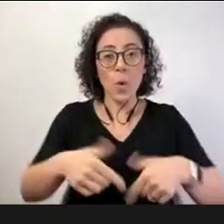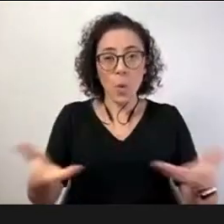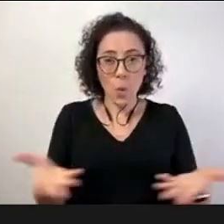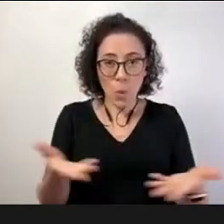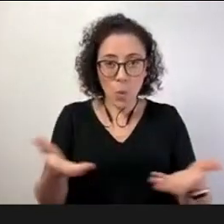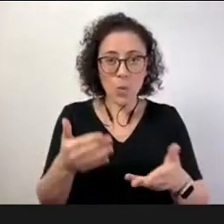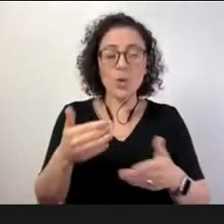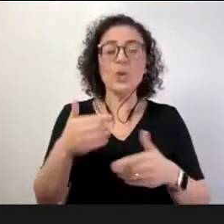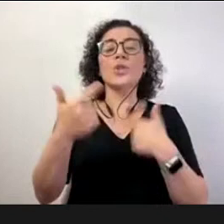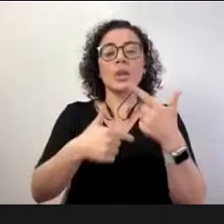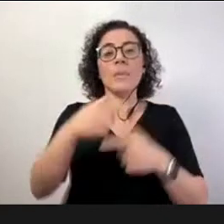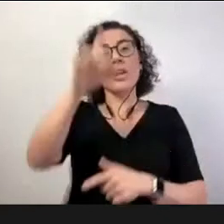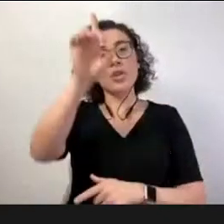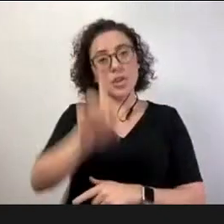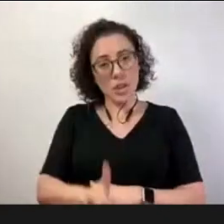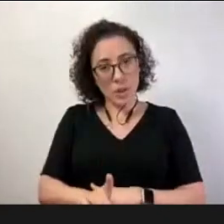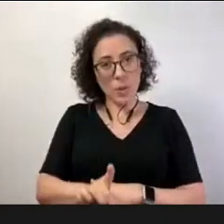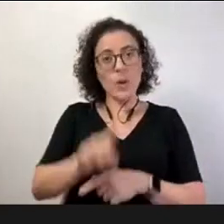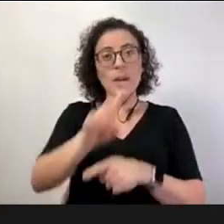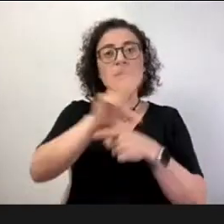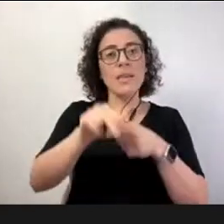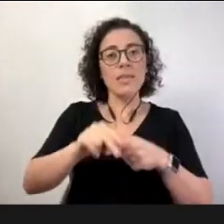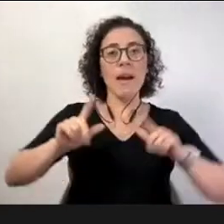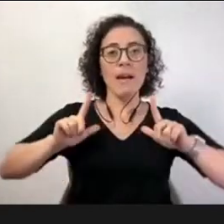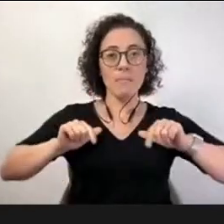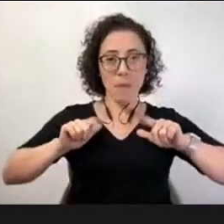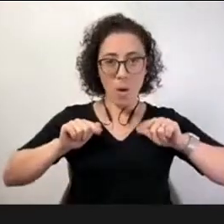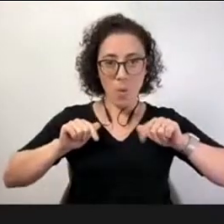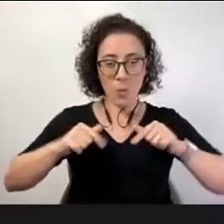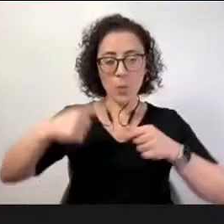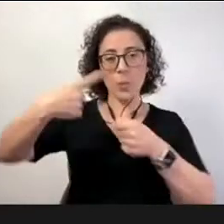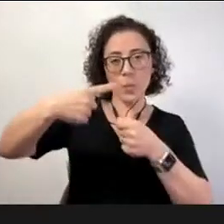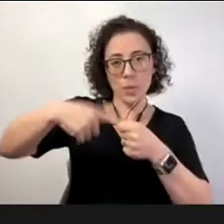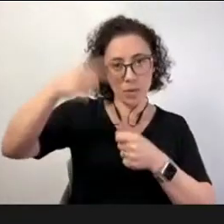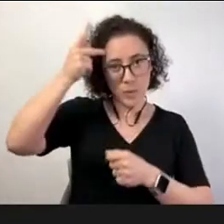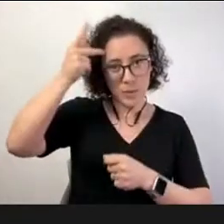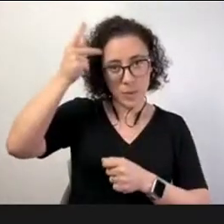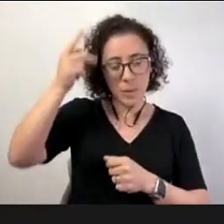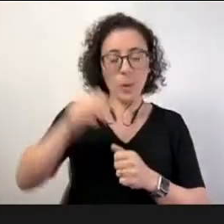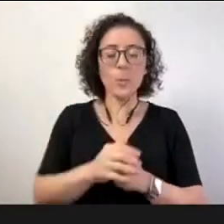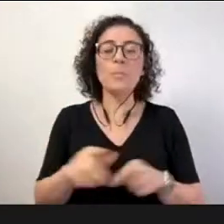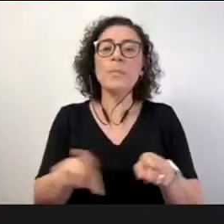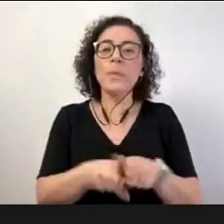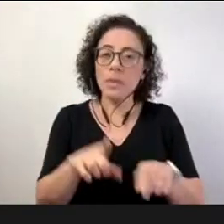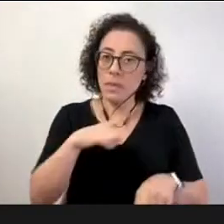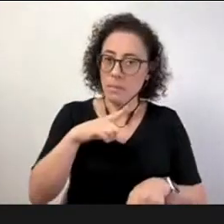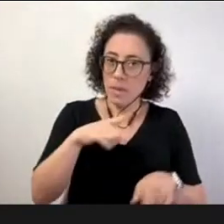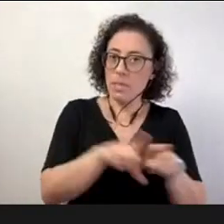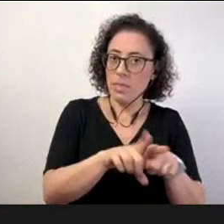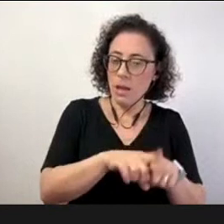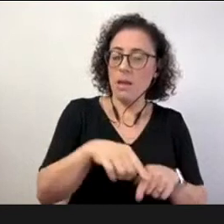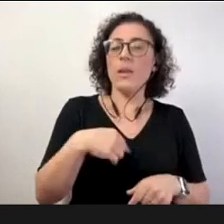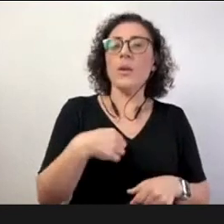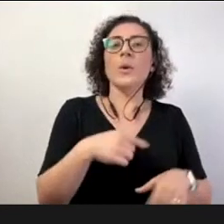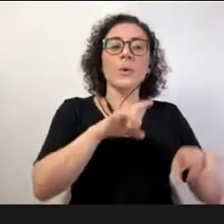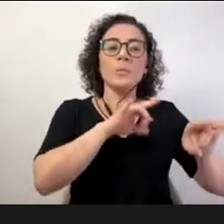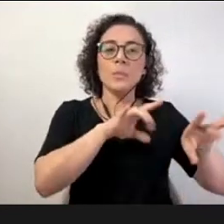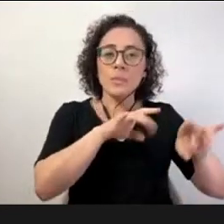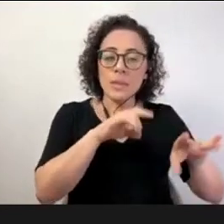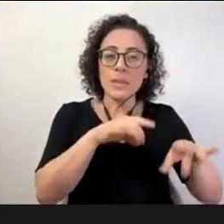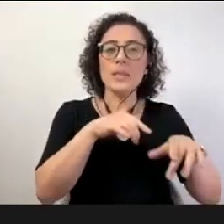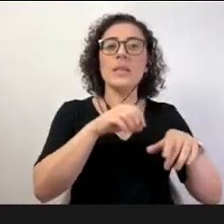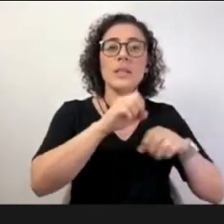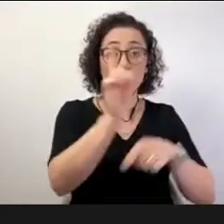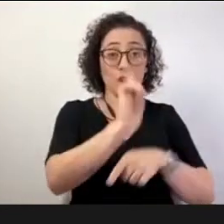Bauru, também no interior de São Paulo. Tenho especialização em gestão escolar e pós-graduação em marketing de